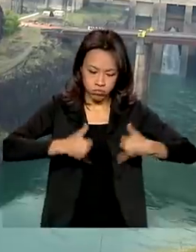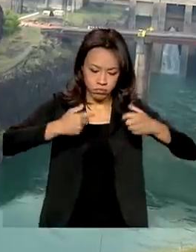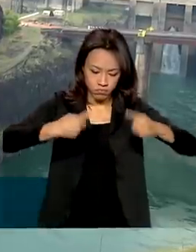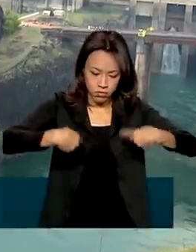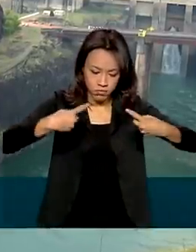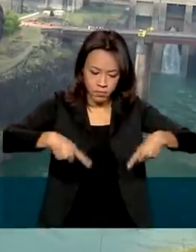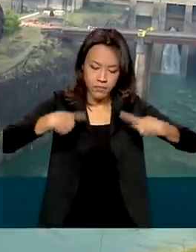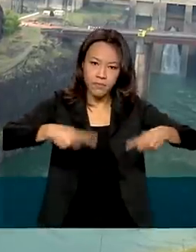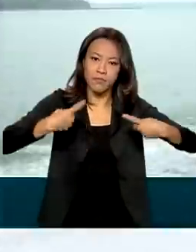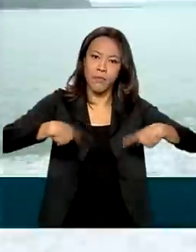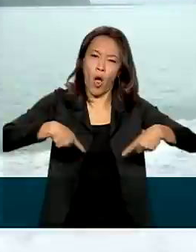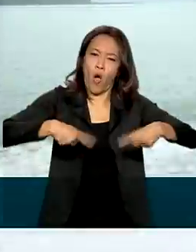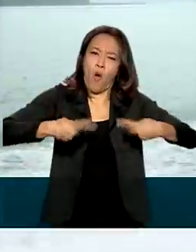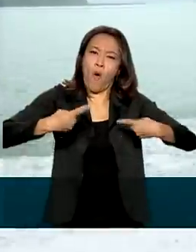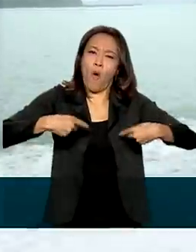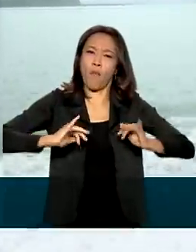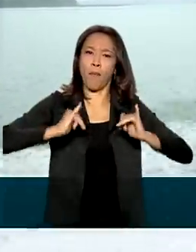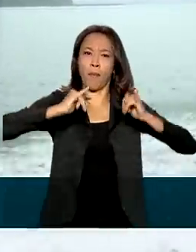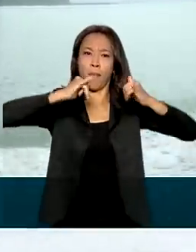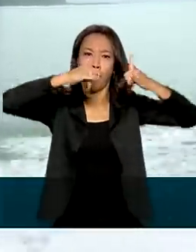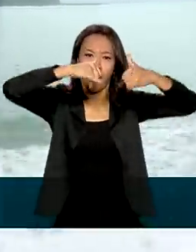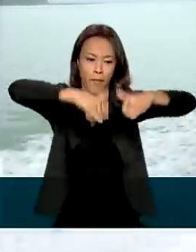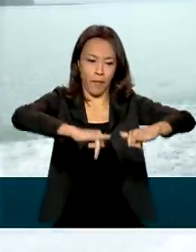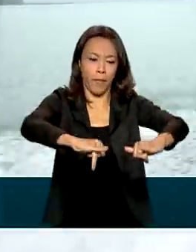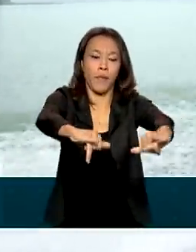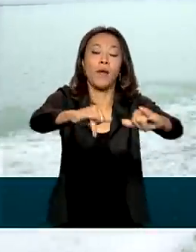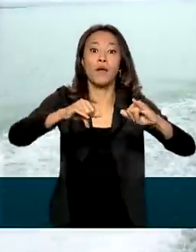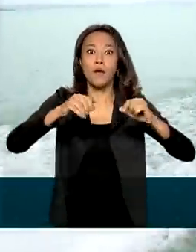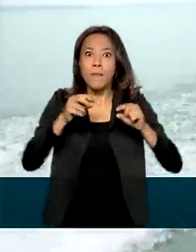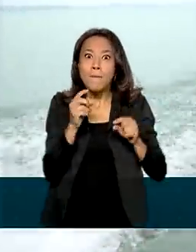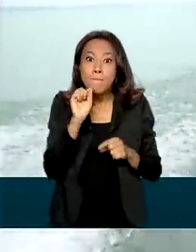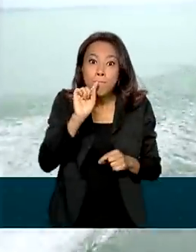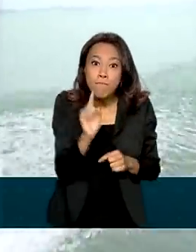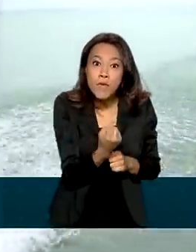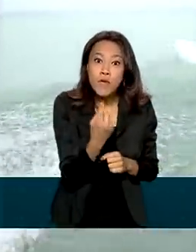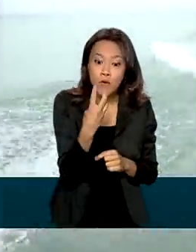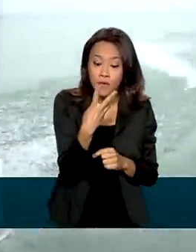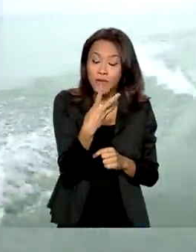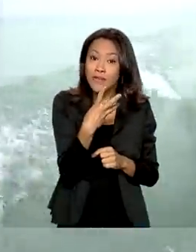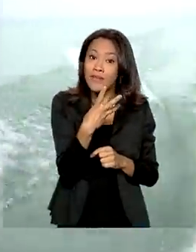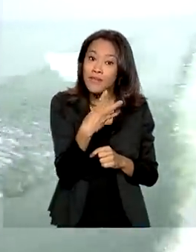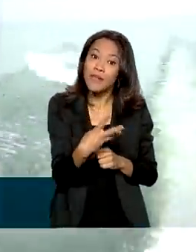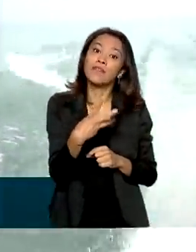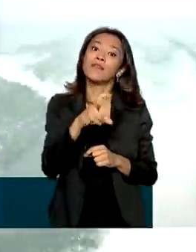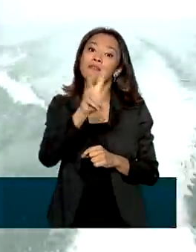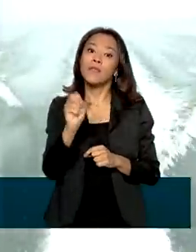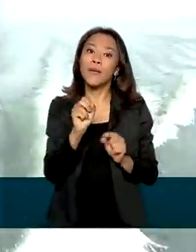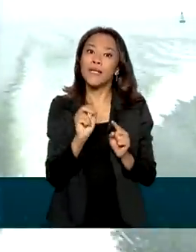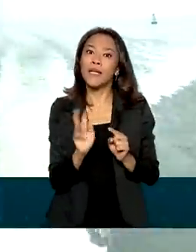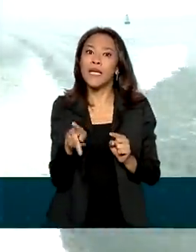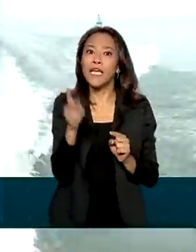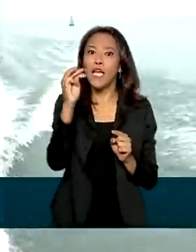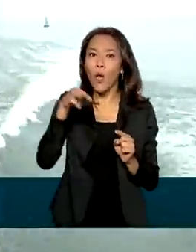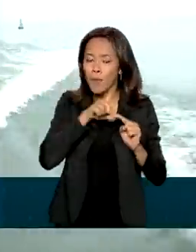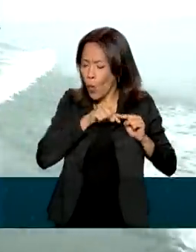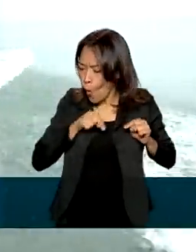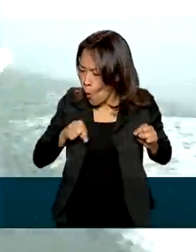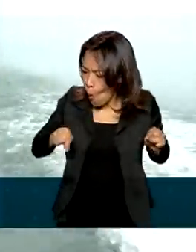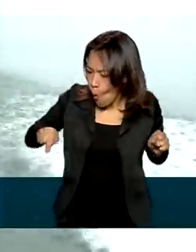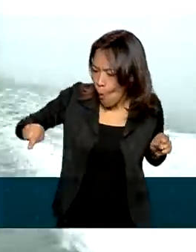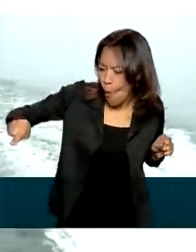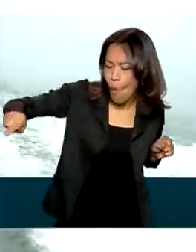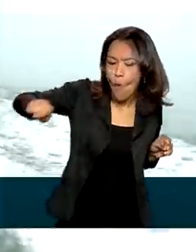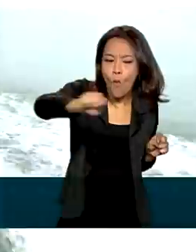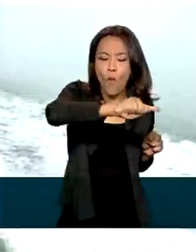da hidrelétrica de Itaipu ocupa uma área de 1.350 quilômetros quadrados. Ele tem capacidade para guardar